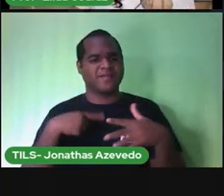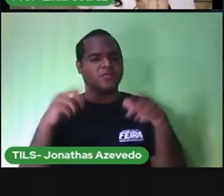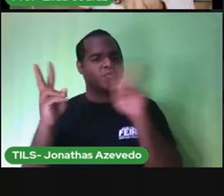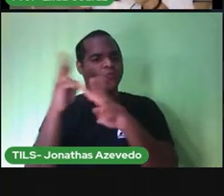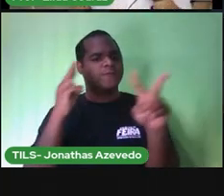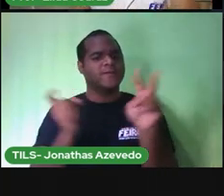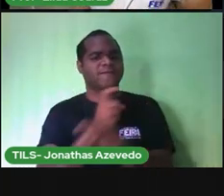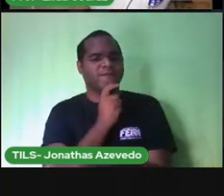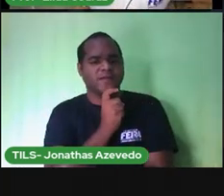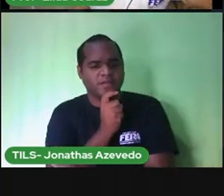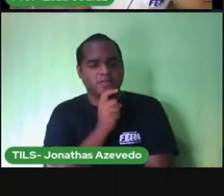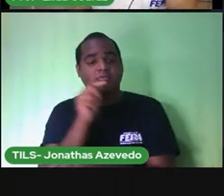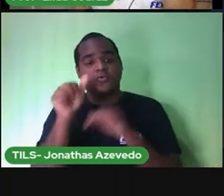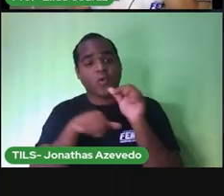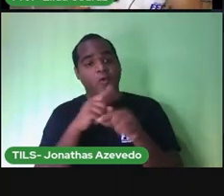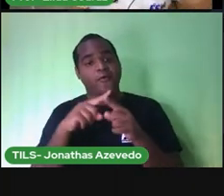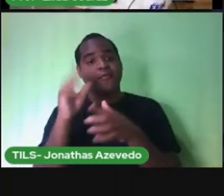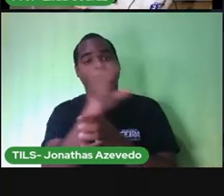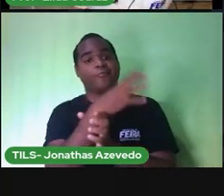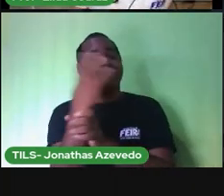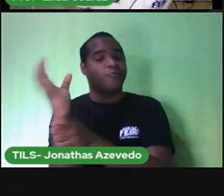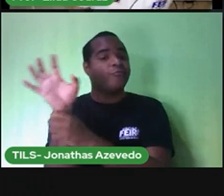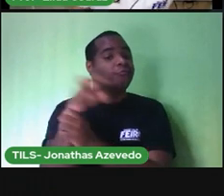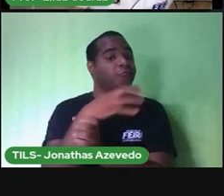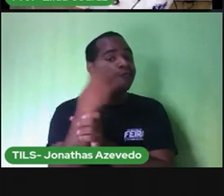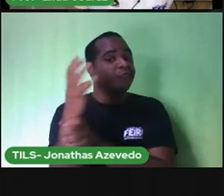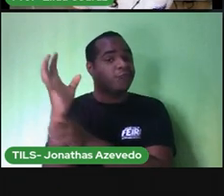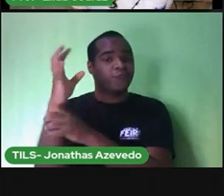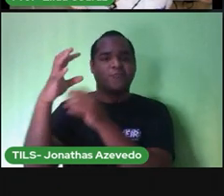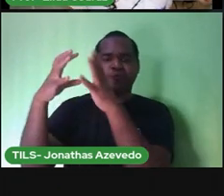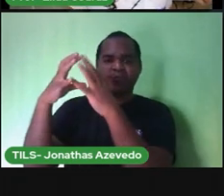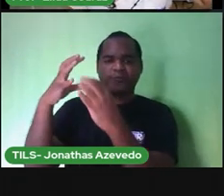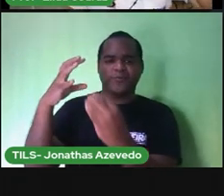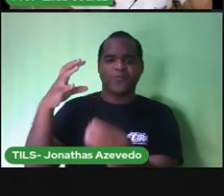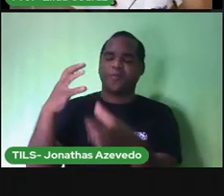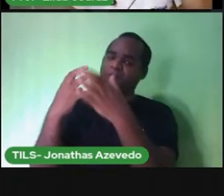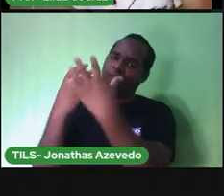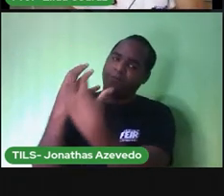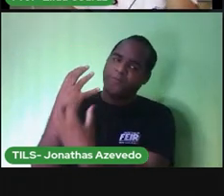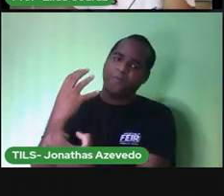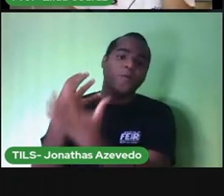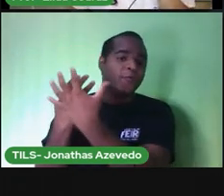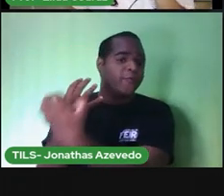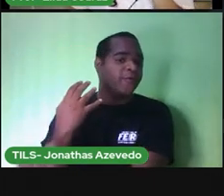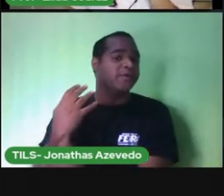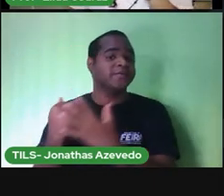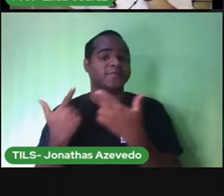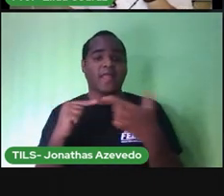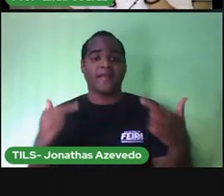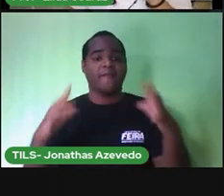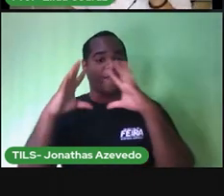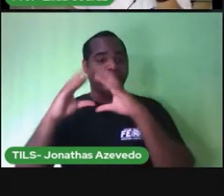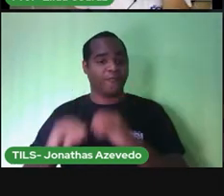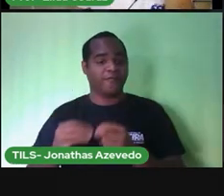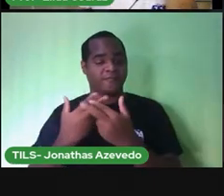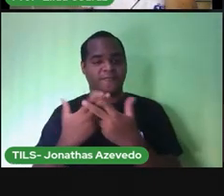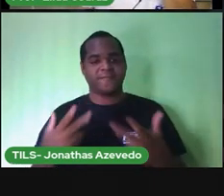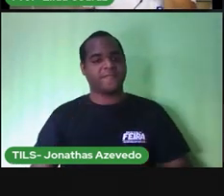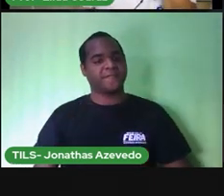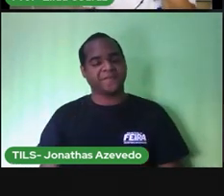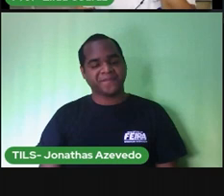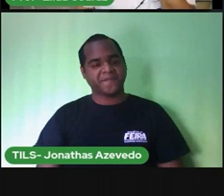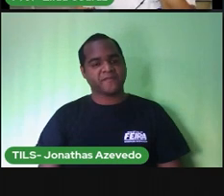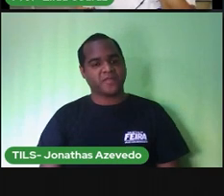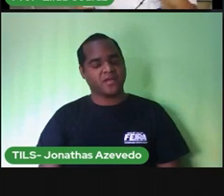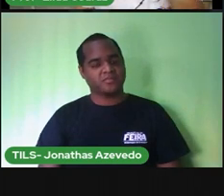frio, as árvores estão ficando peladinhas, peladinhas, porque muitas folhas caem. Já